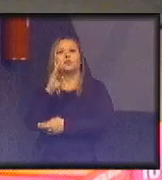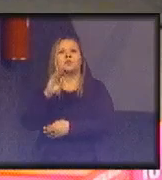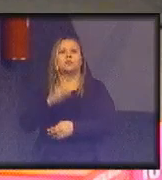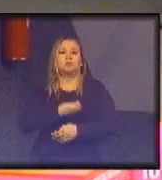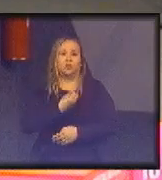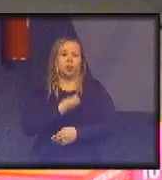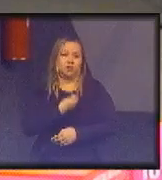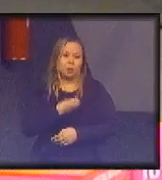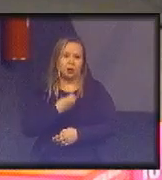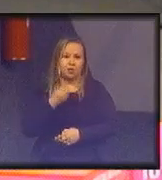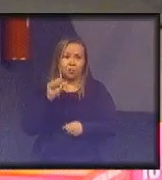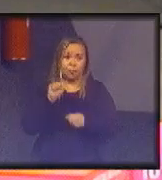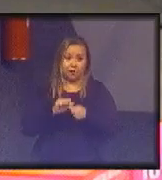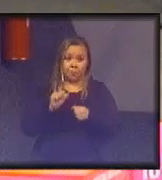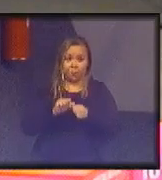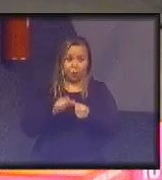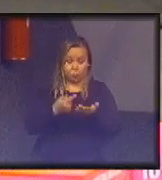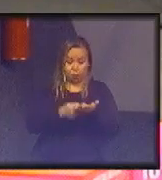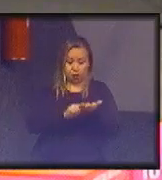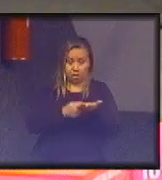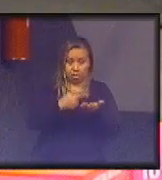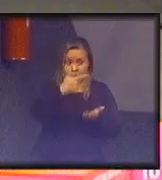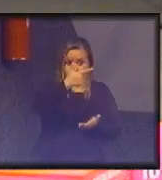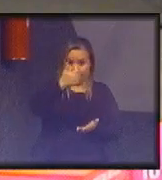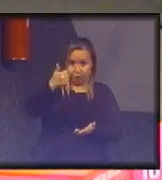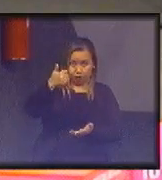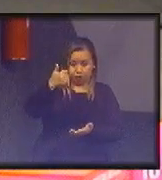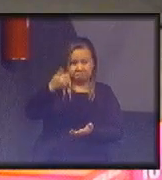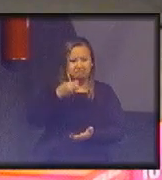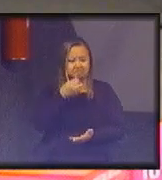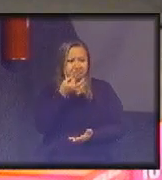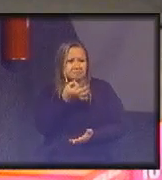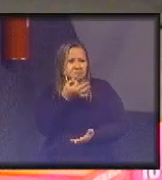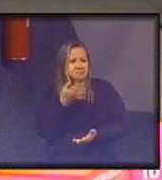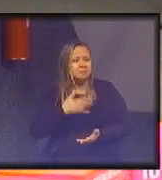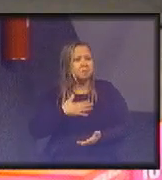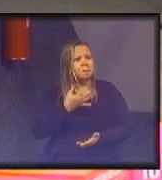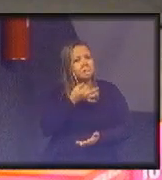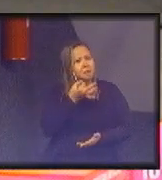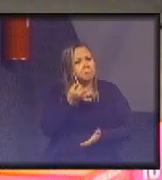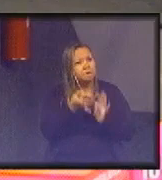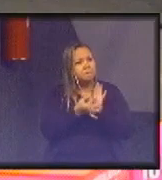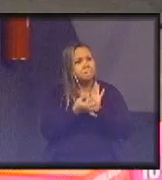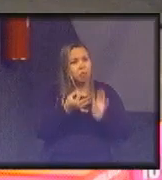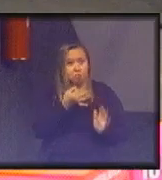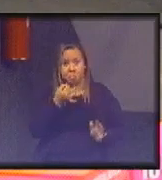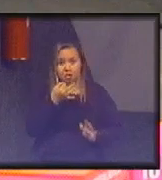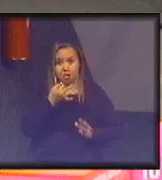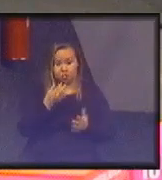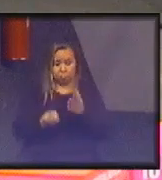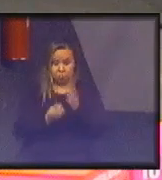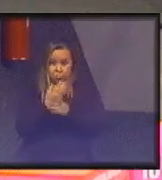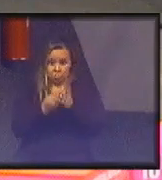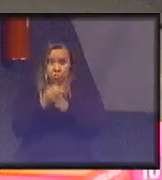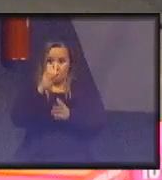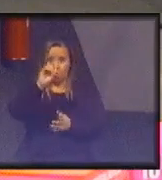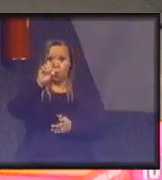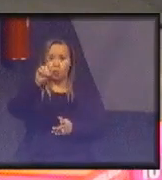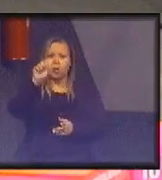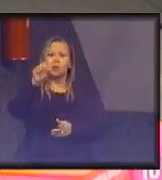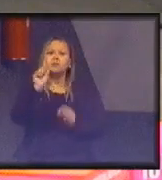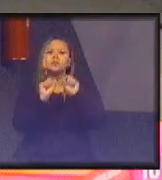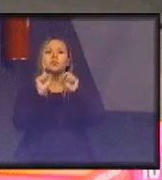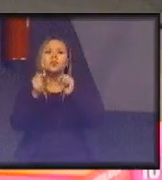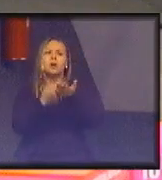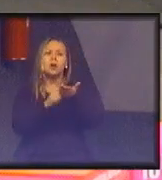estabelecida uma coisa chamada Agenda 21, que, na minha opinião, é de onde surgiram os ODSs. O que era a Agenda 21?